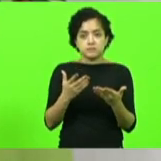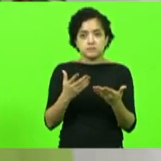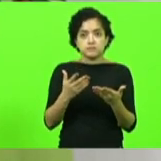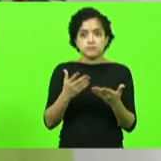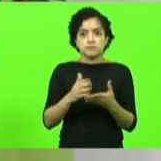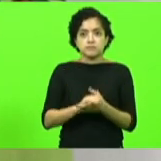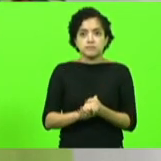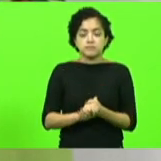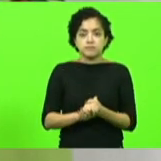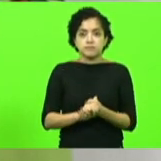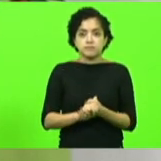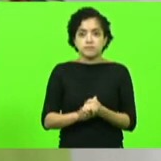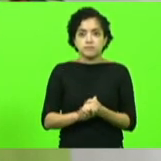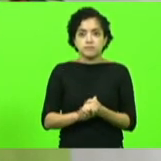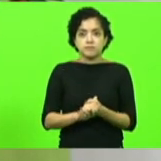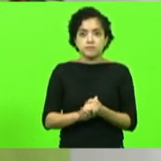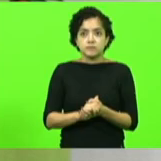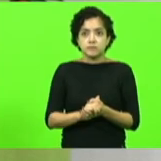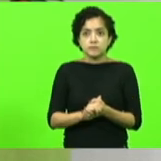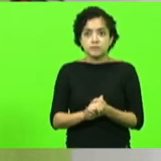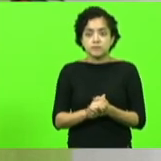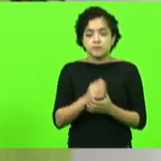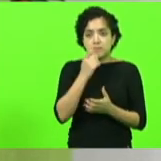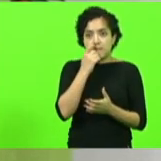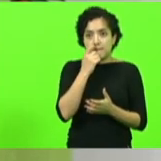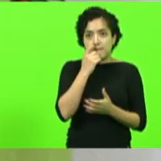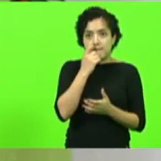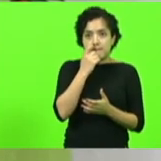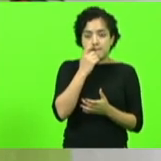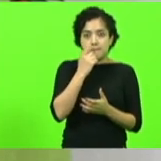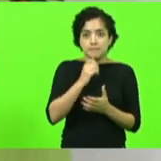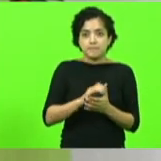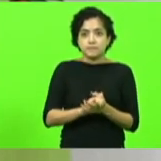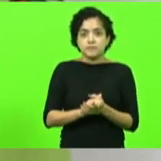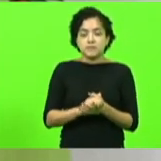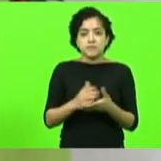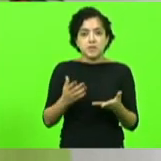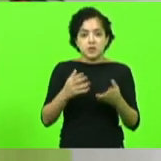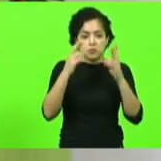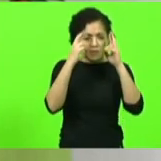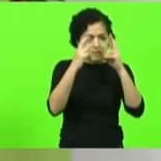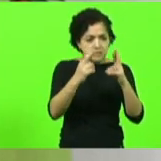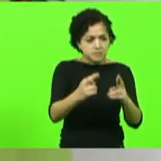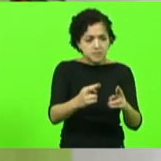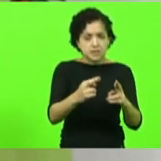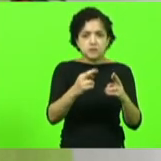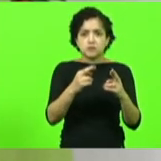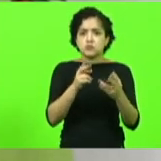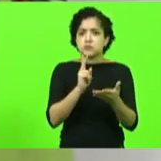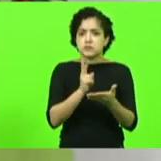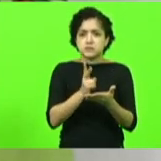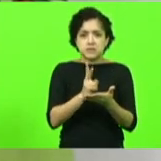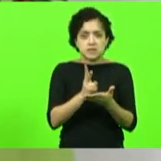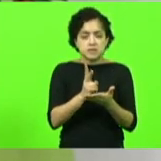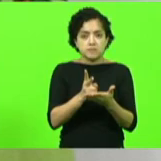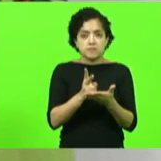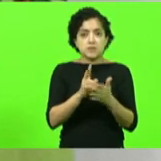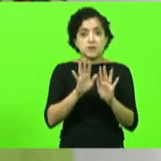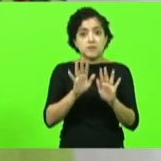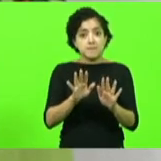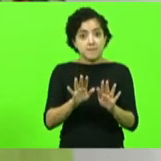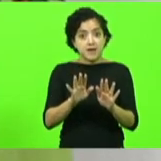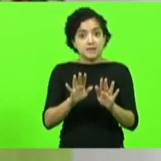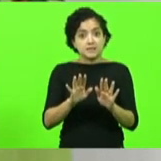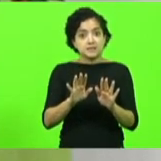eu nunca fui ácido eu nunca fui desrespeitoso com a vossa excelência mas o contrário não é